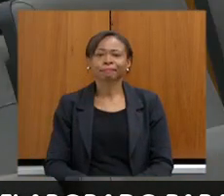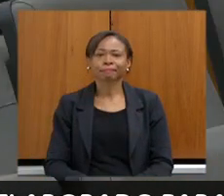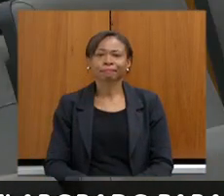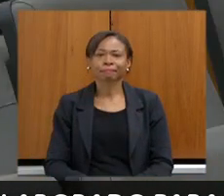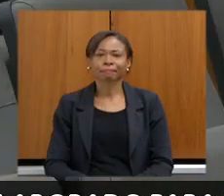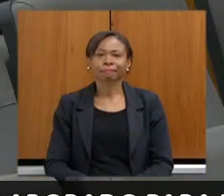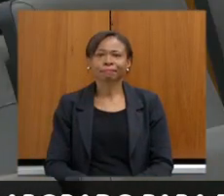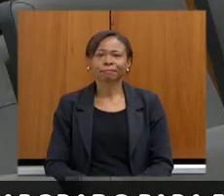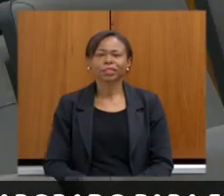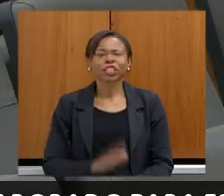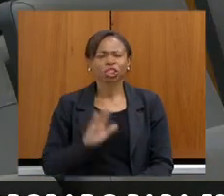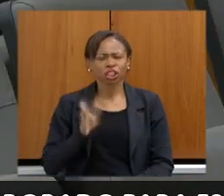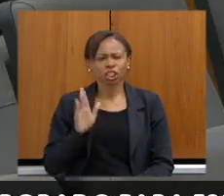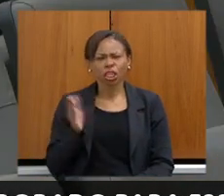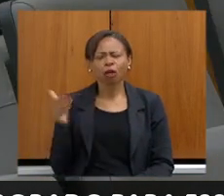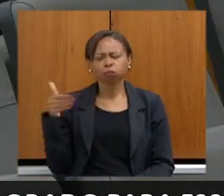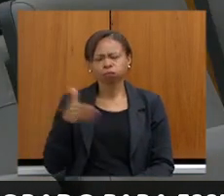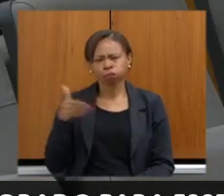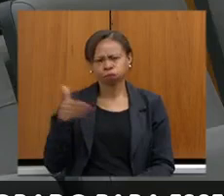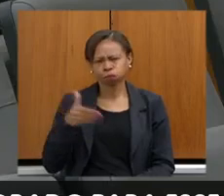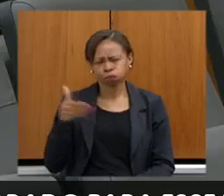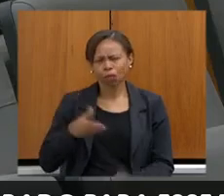vez que eu venho a essa casa